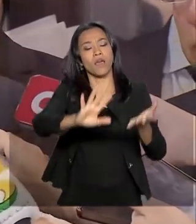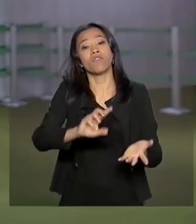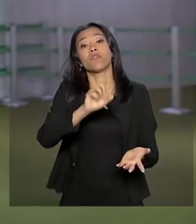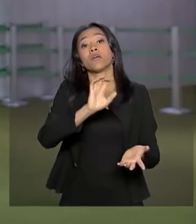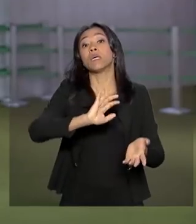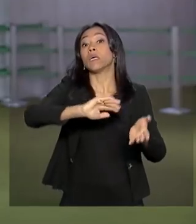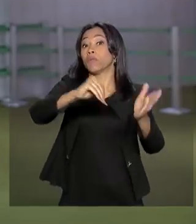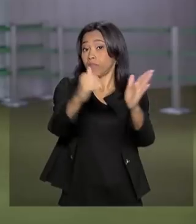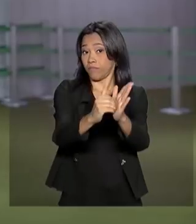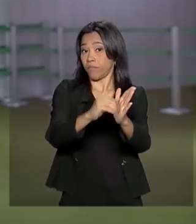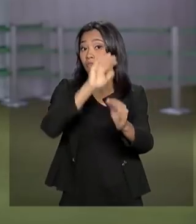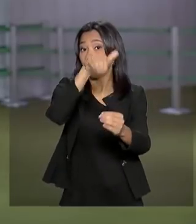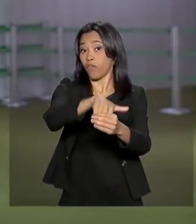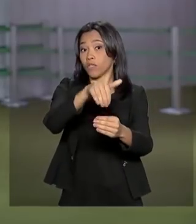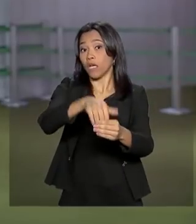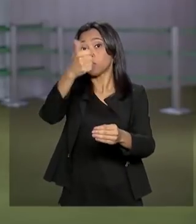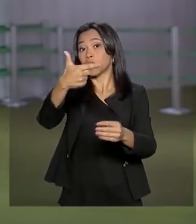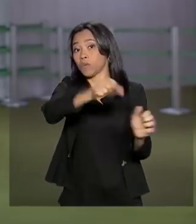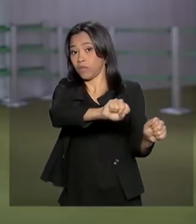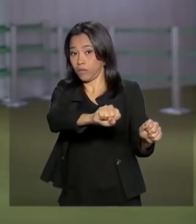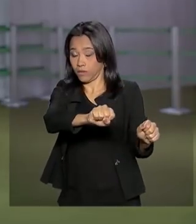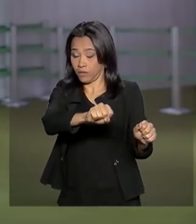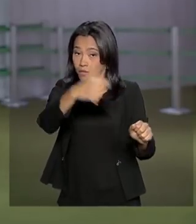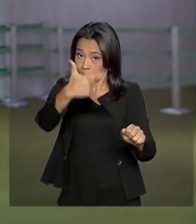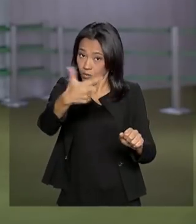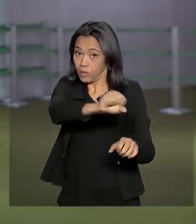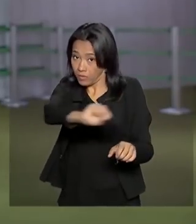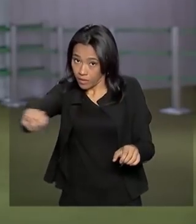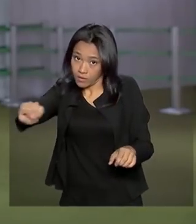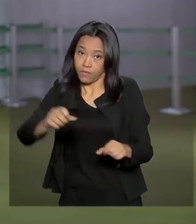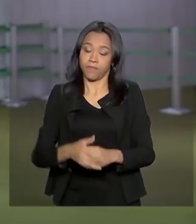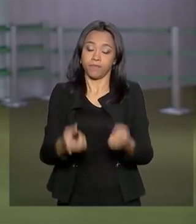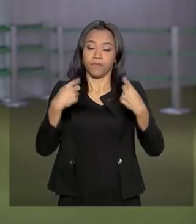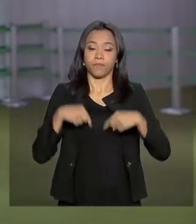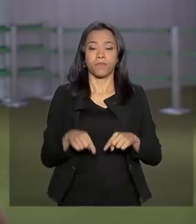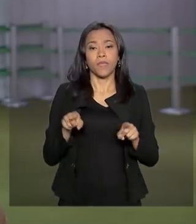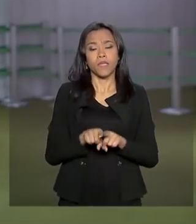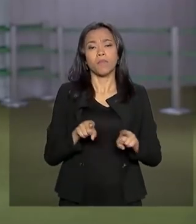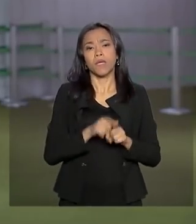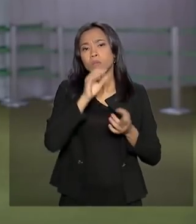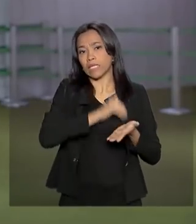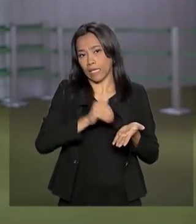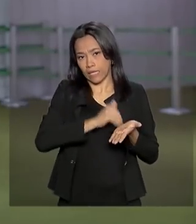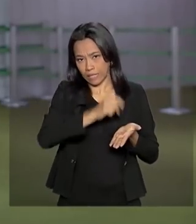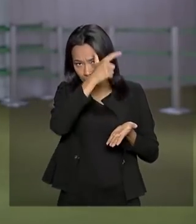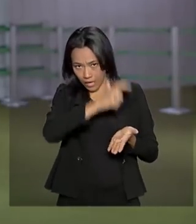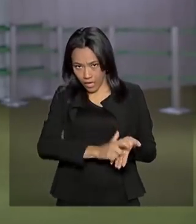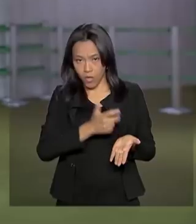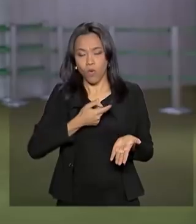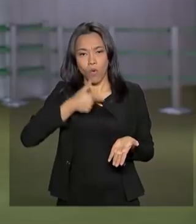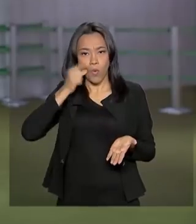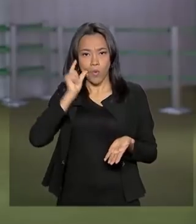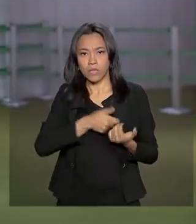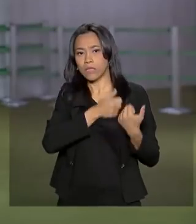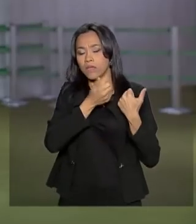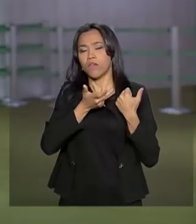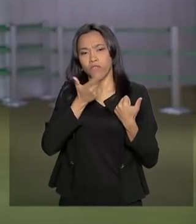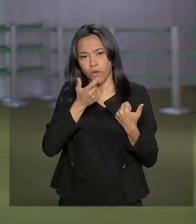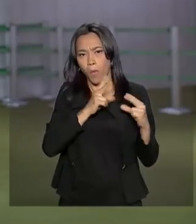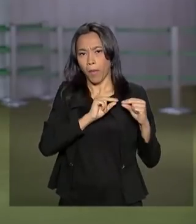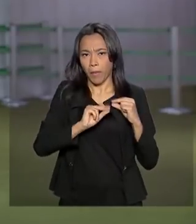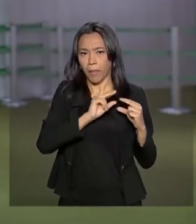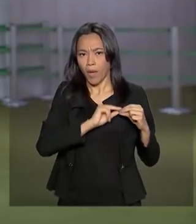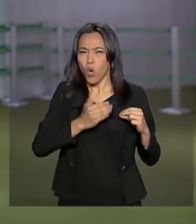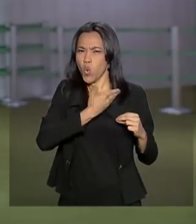negócio deu ruído. Olha, o secretário especial da Previdência, Rogério Marinho, também tratou desse assunto ontem e disse que o governo